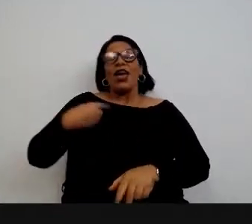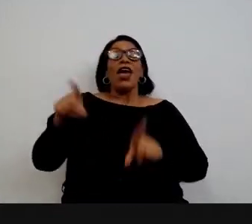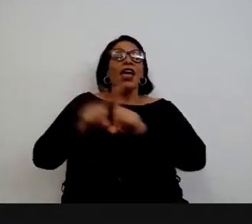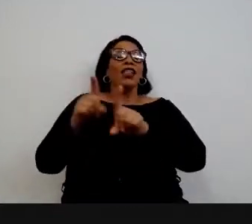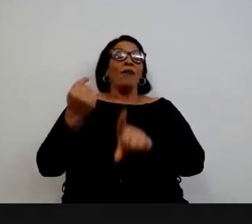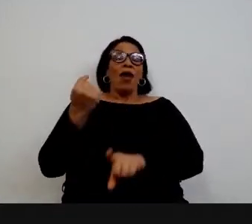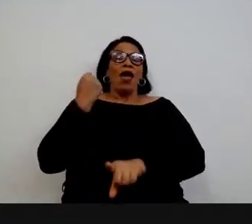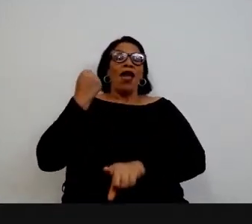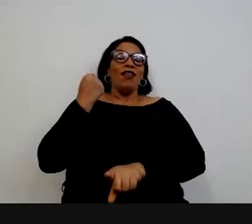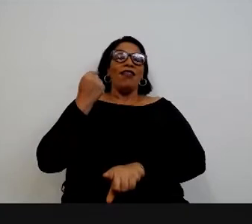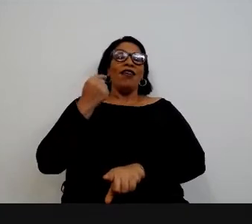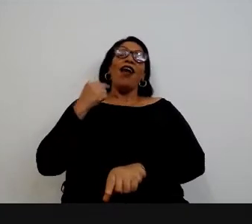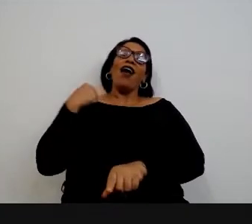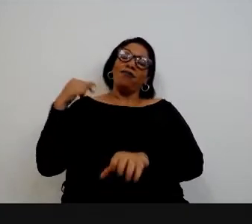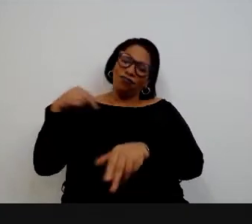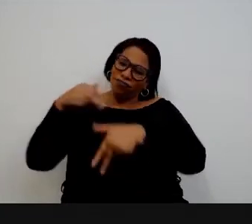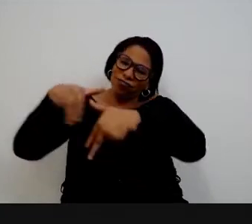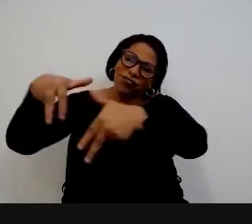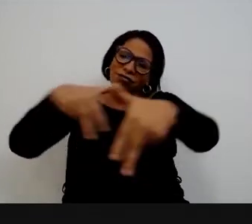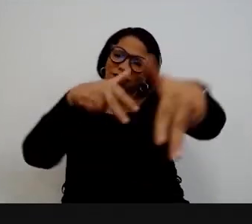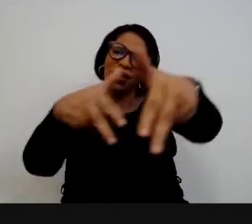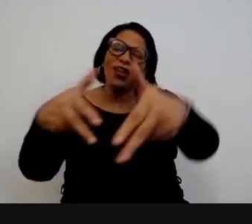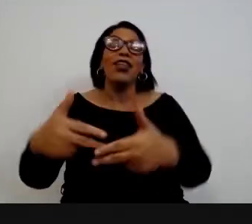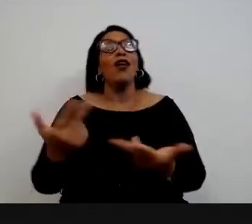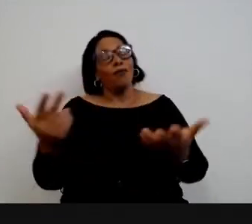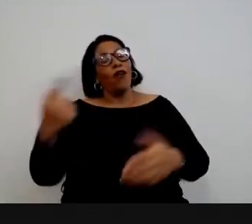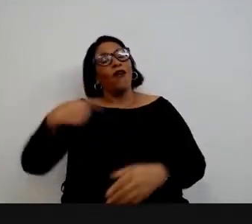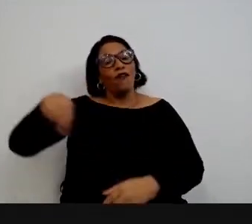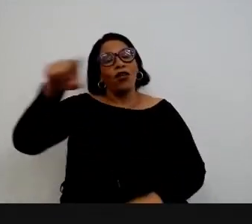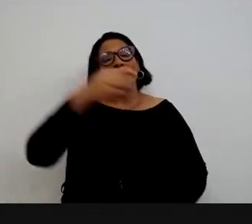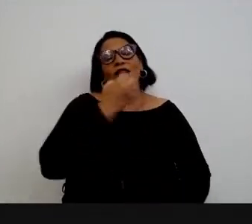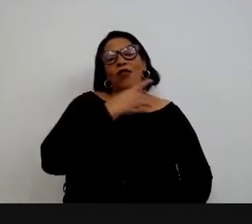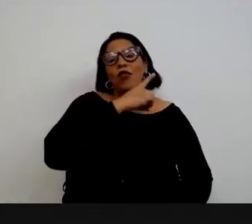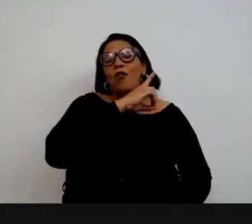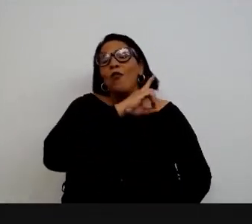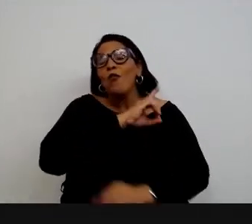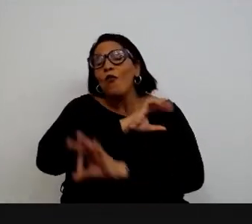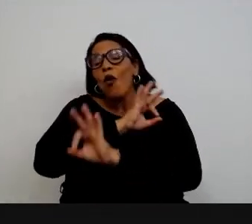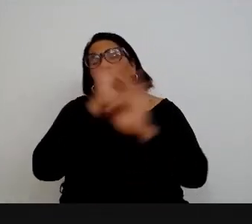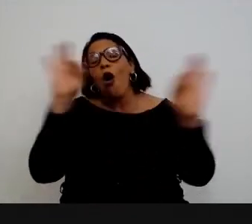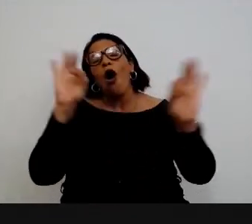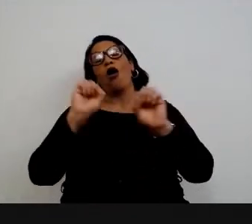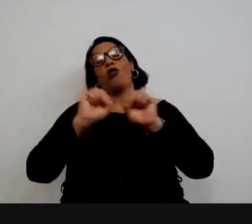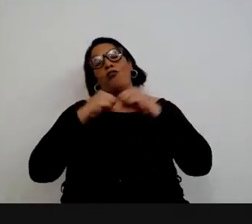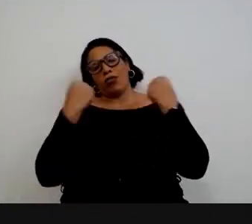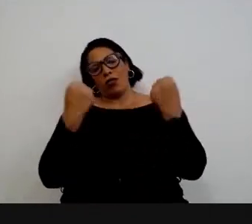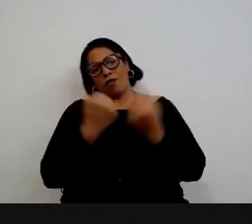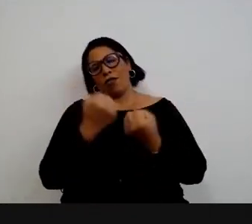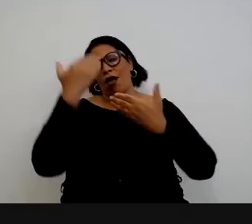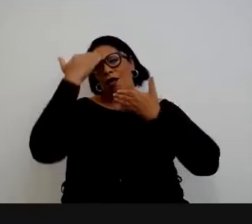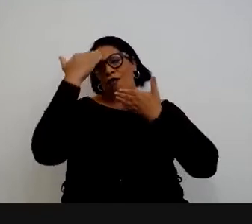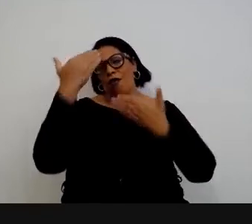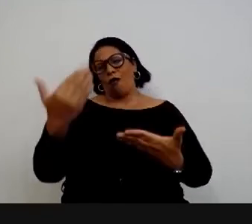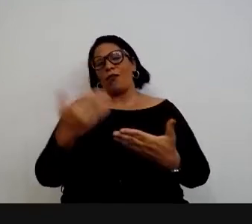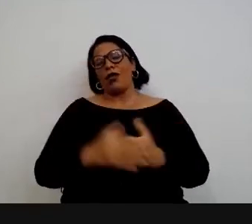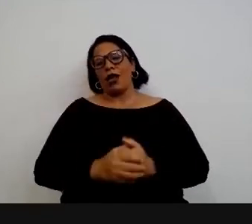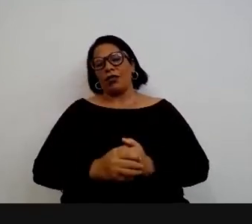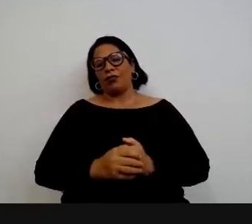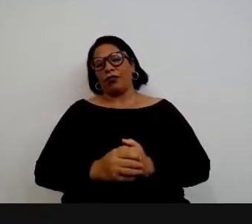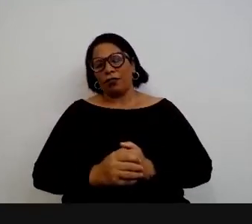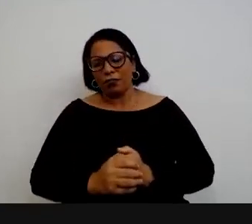aqueles que ainda virão. Tenham todos, portanto, um ótimo evento. Muito obrigado. Obrigado.